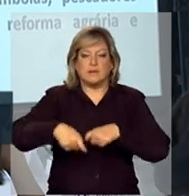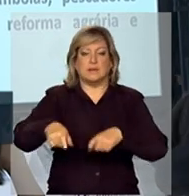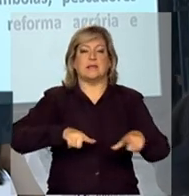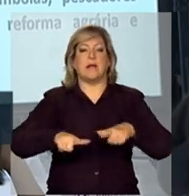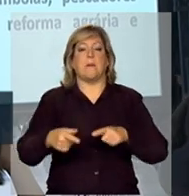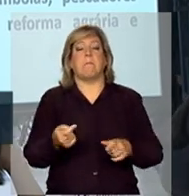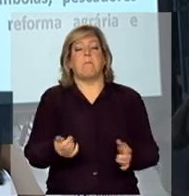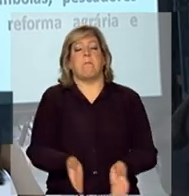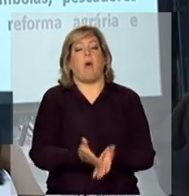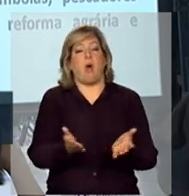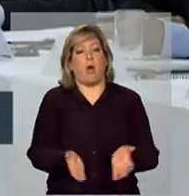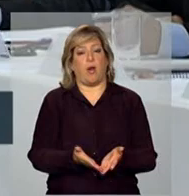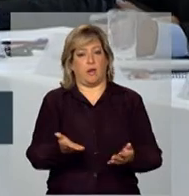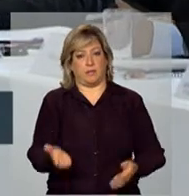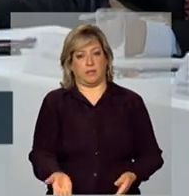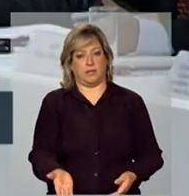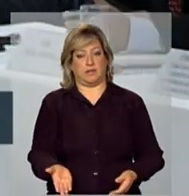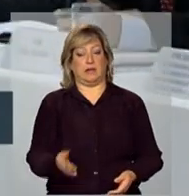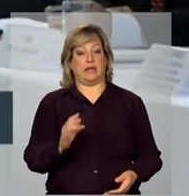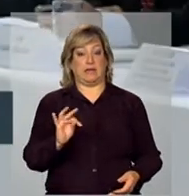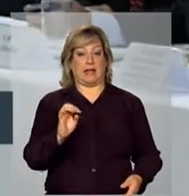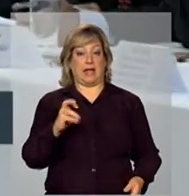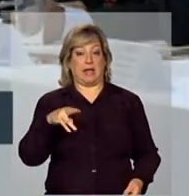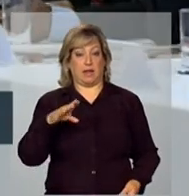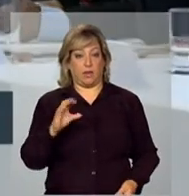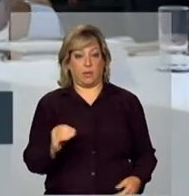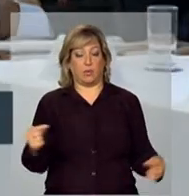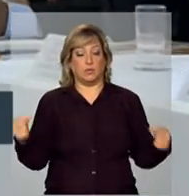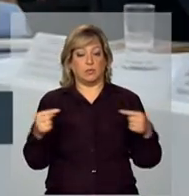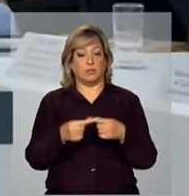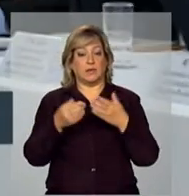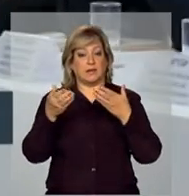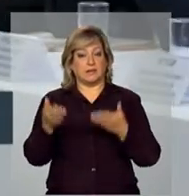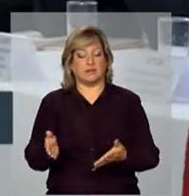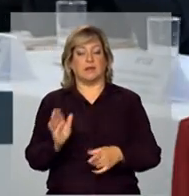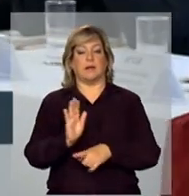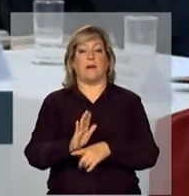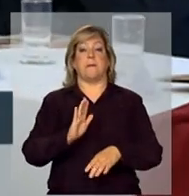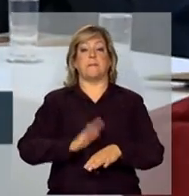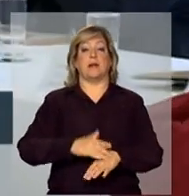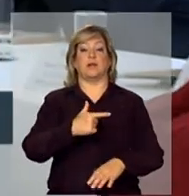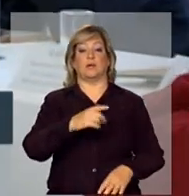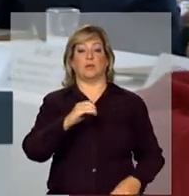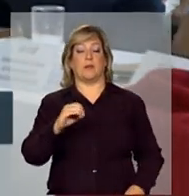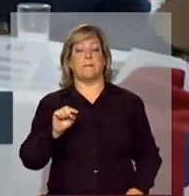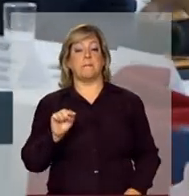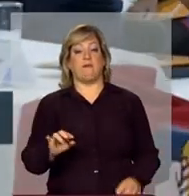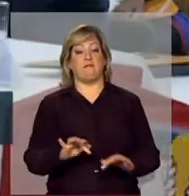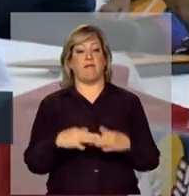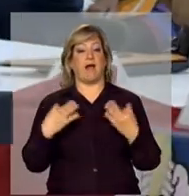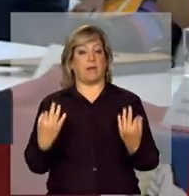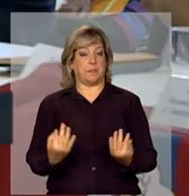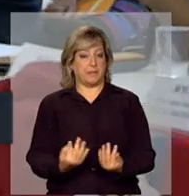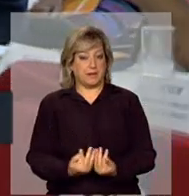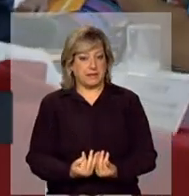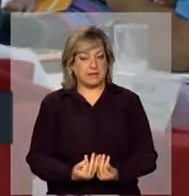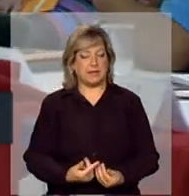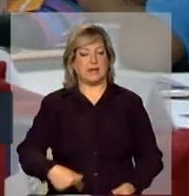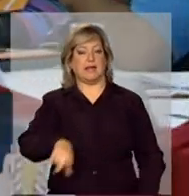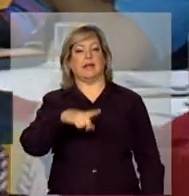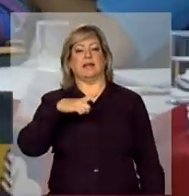contratando assistência técnica voltada para essa população, são mais de 200 mil famílias que estão tendo